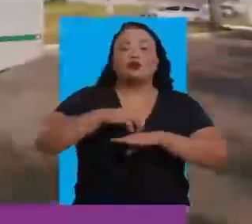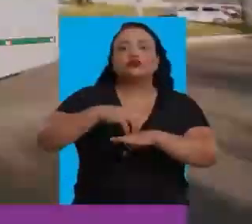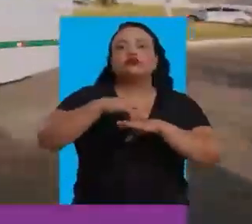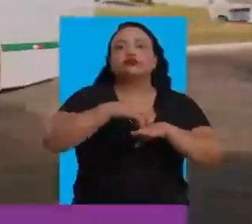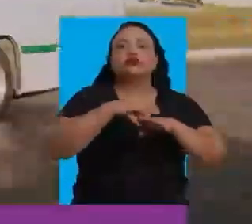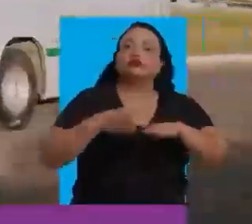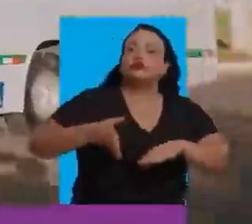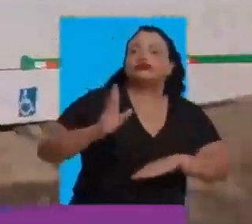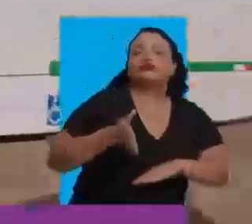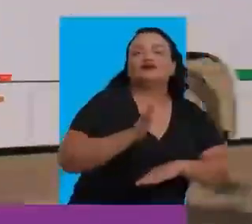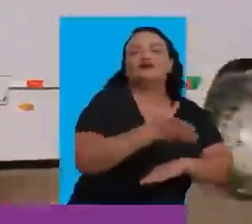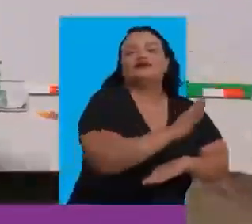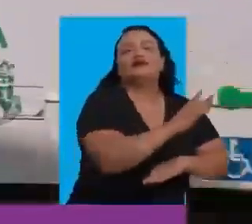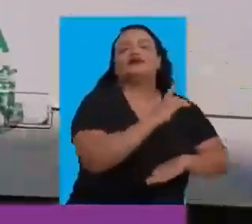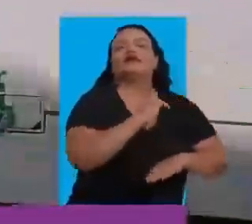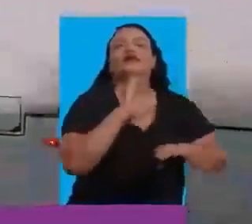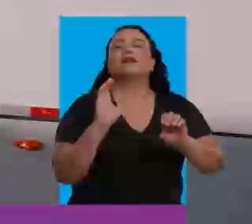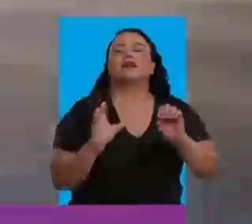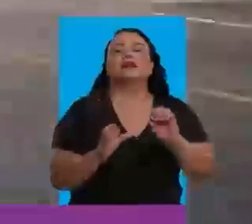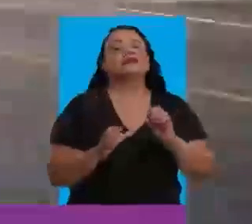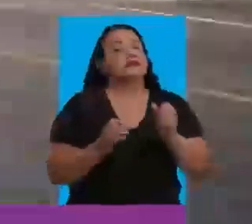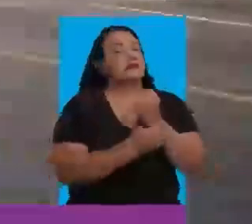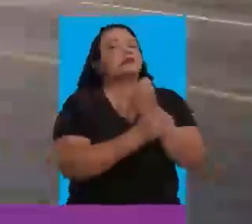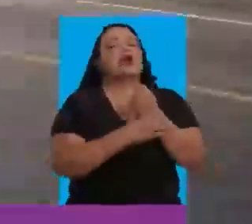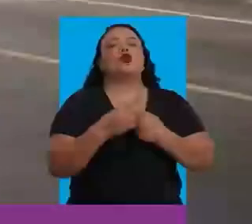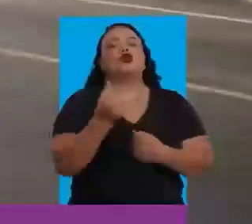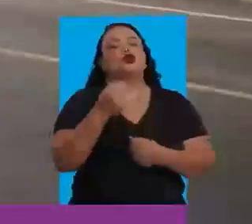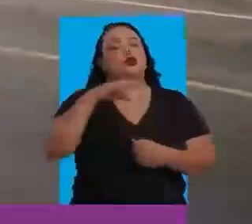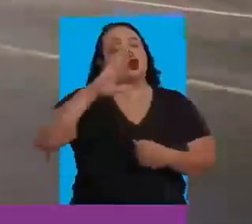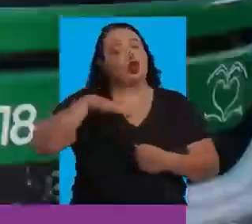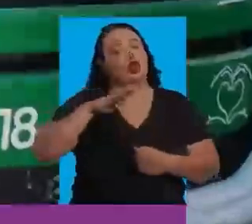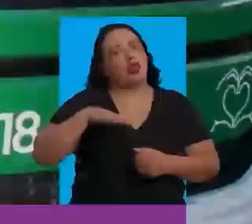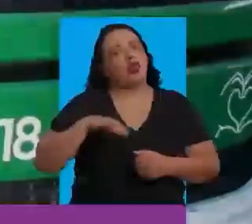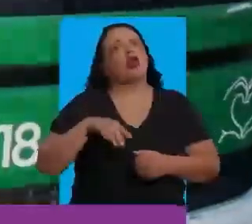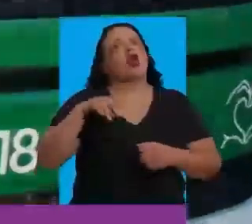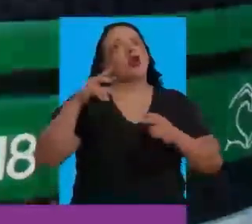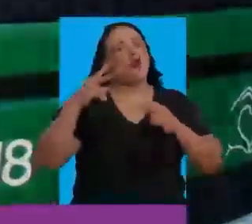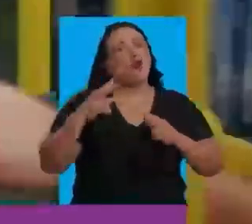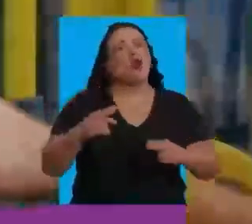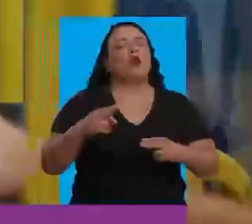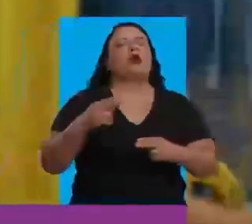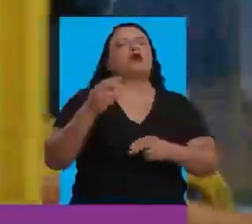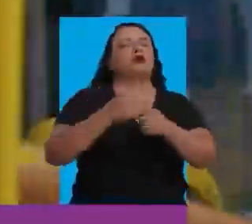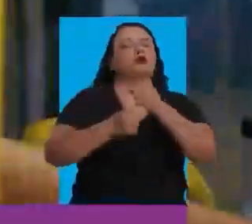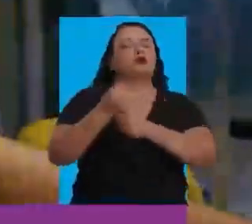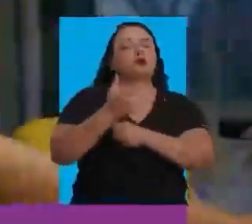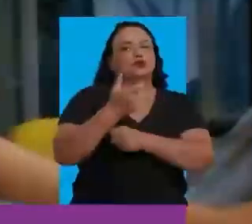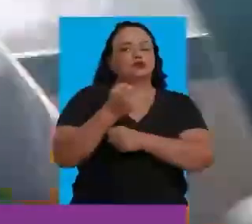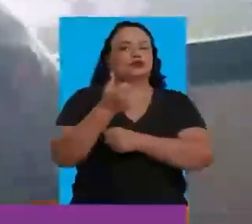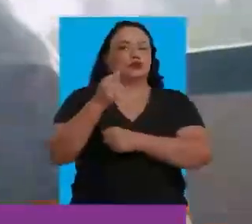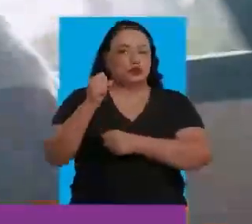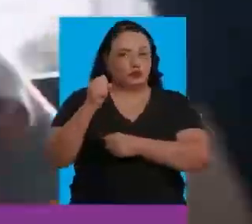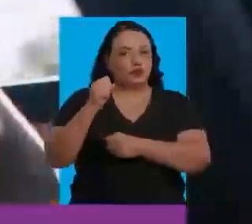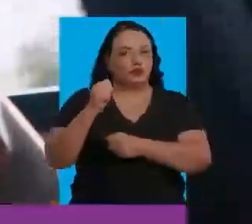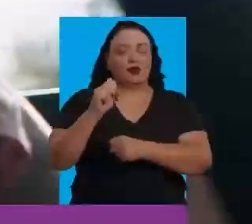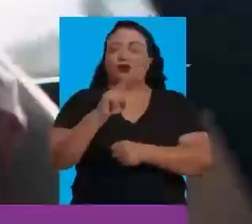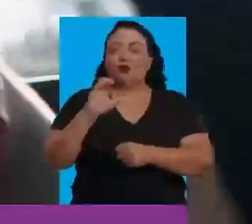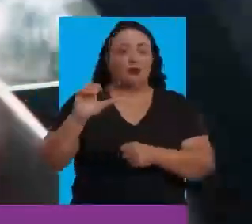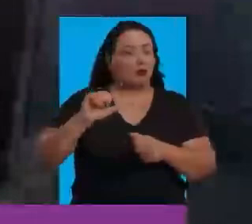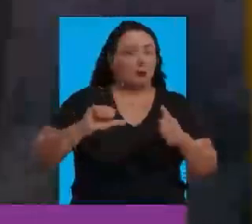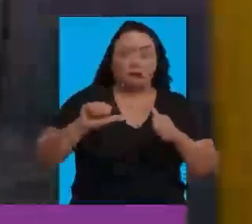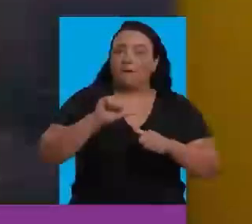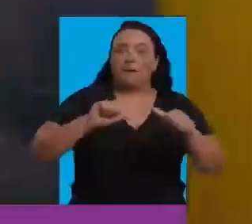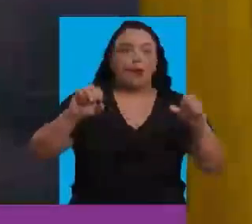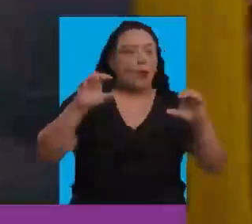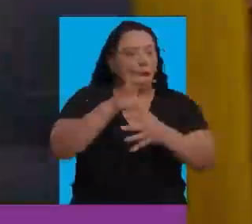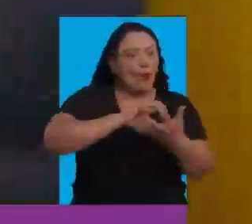ônibus novos passaram a rodar na nossa cidade. Ela segurou uma tarifa justa. Os passageiros pagam hoje o mesmo preço de 2018. E